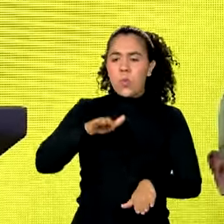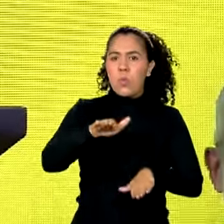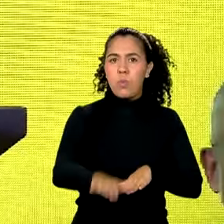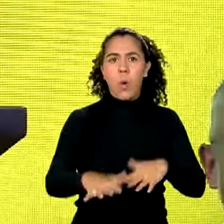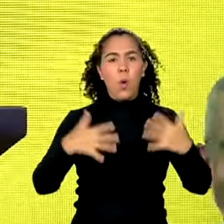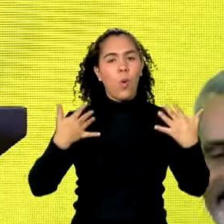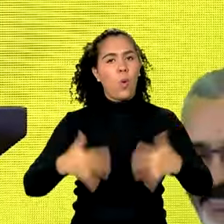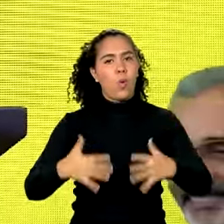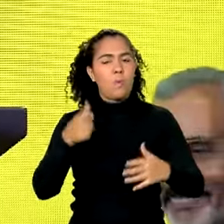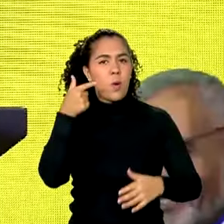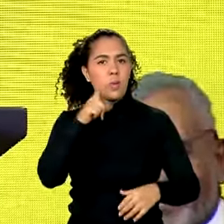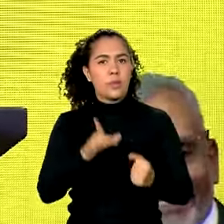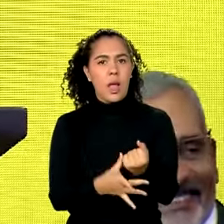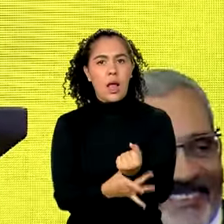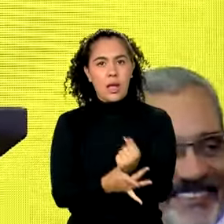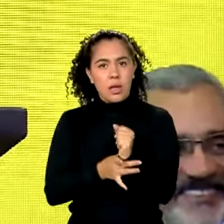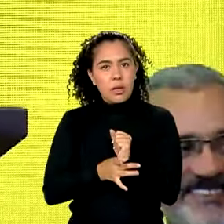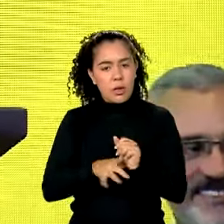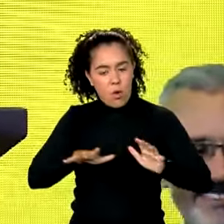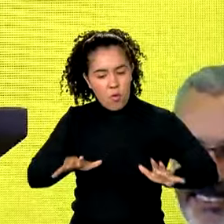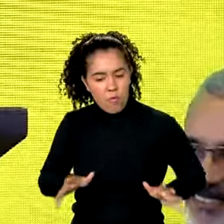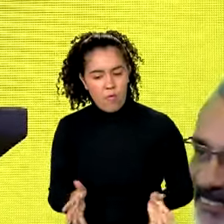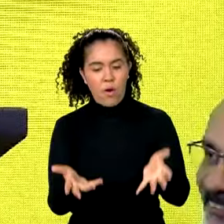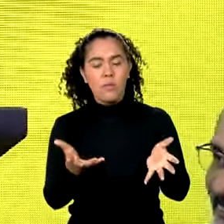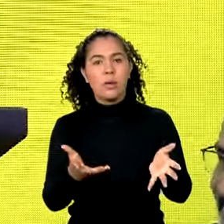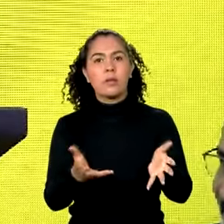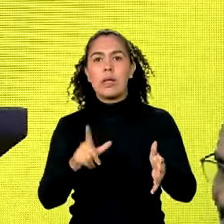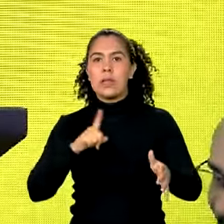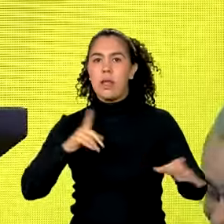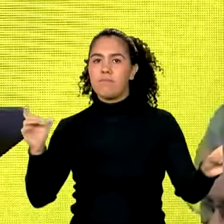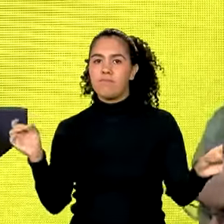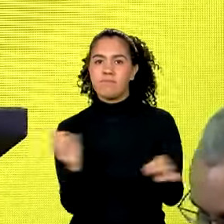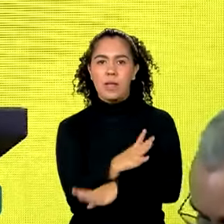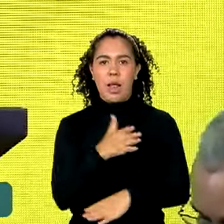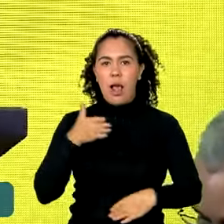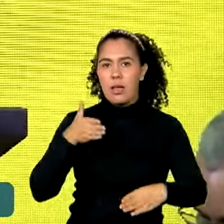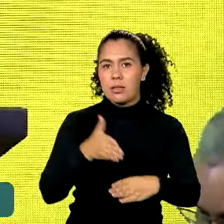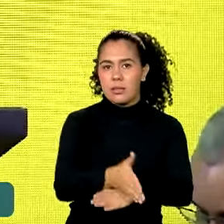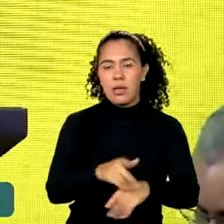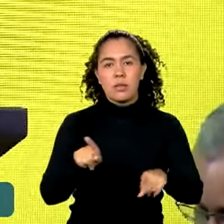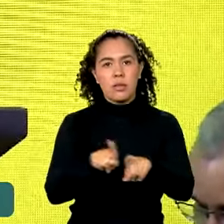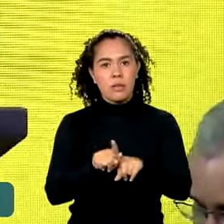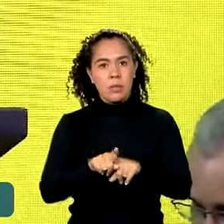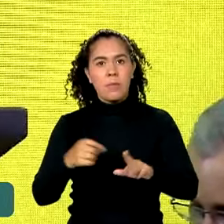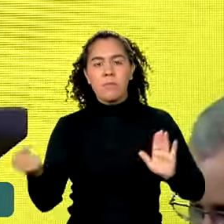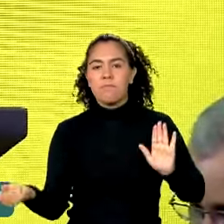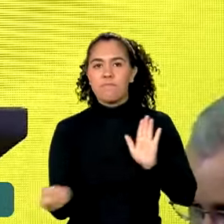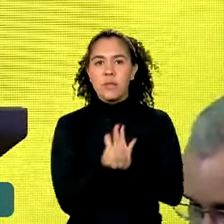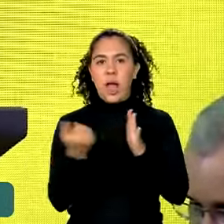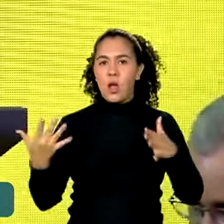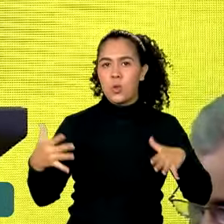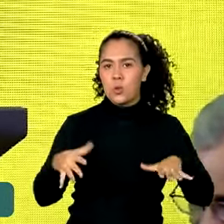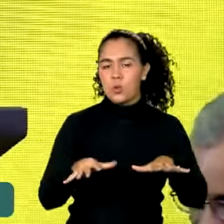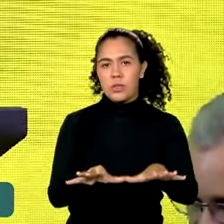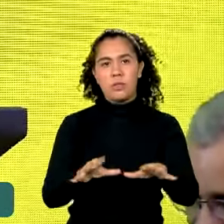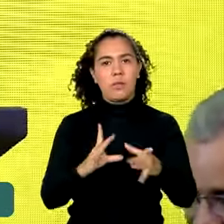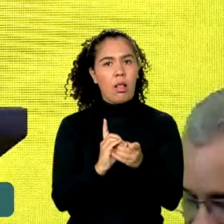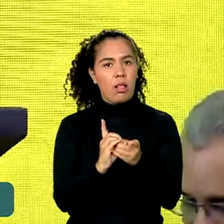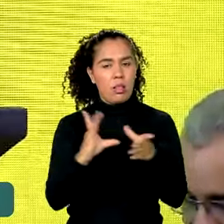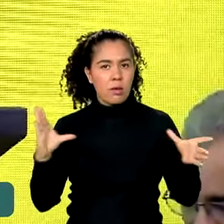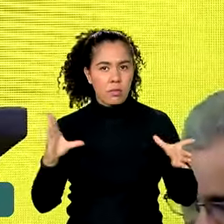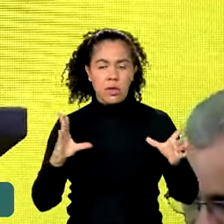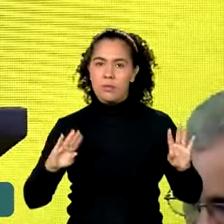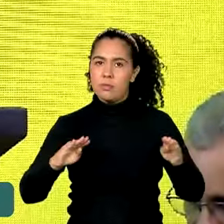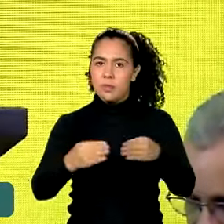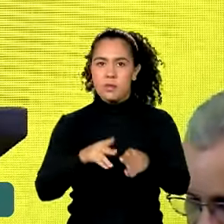garantir que o fomento tenha um acesso pleno, com um marco inclusivo, democrático para